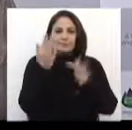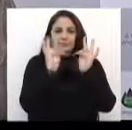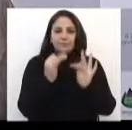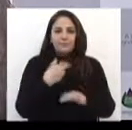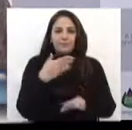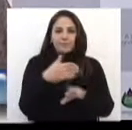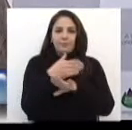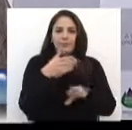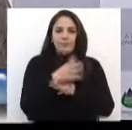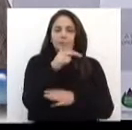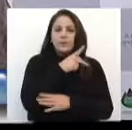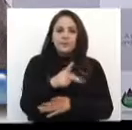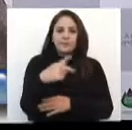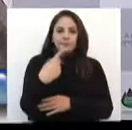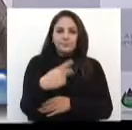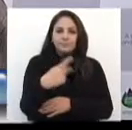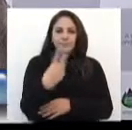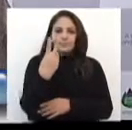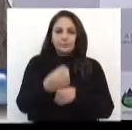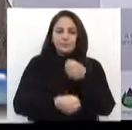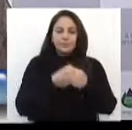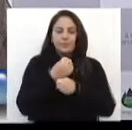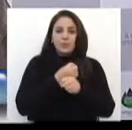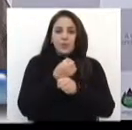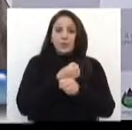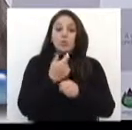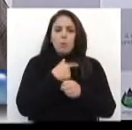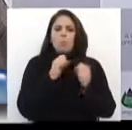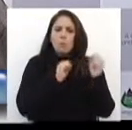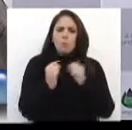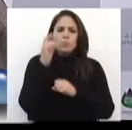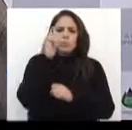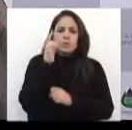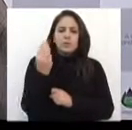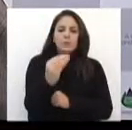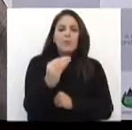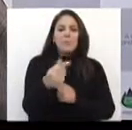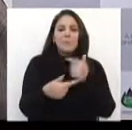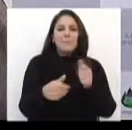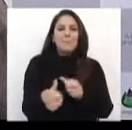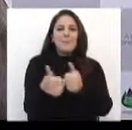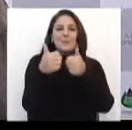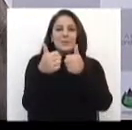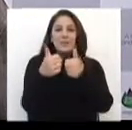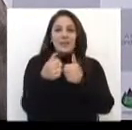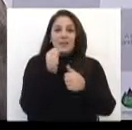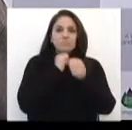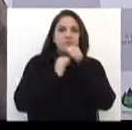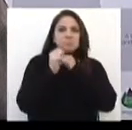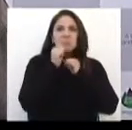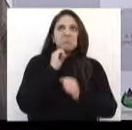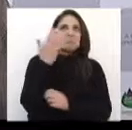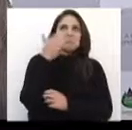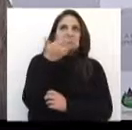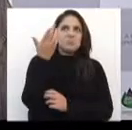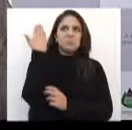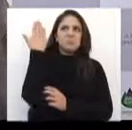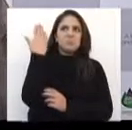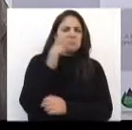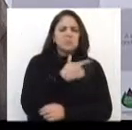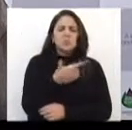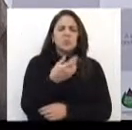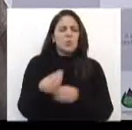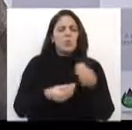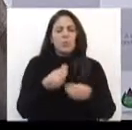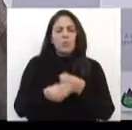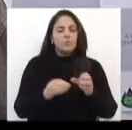minha participação na presidência da casa, que foram dois anos que eu pude implementar aquelas melhorias na casa que eu antigamente reivindicava. Então foram feitas